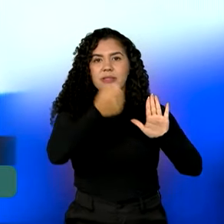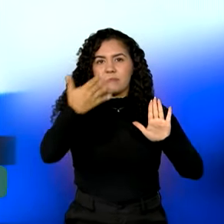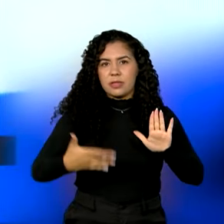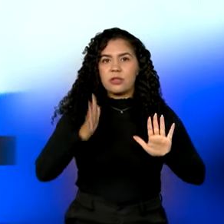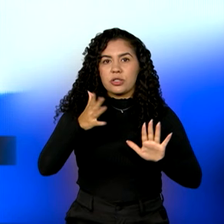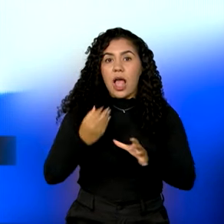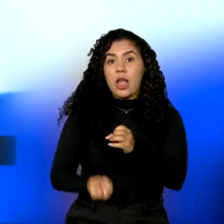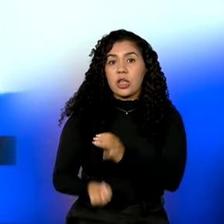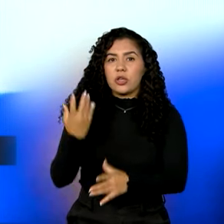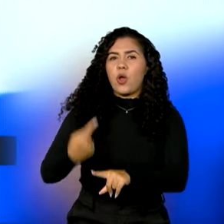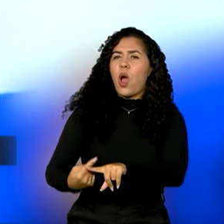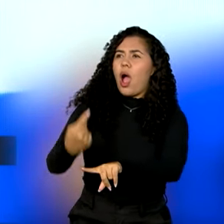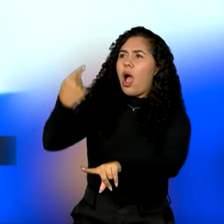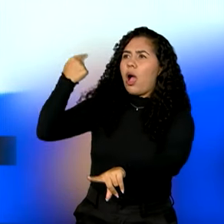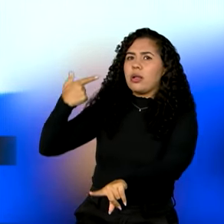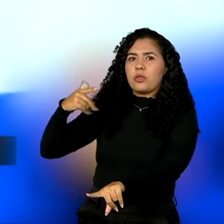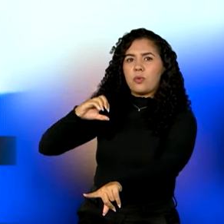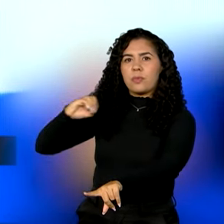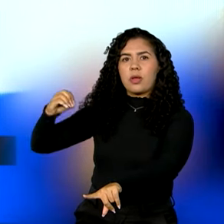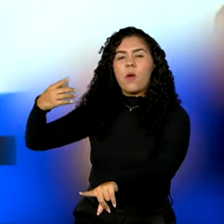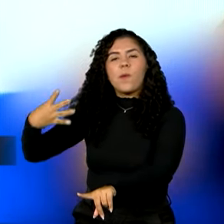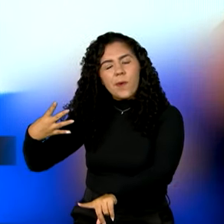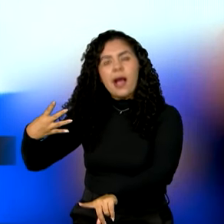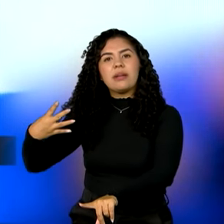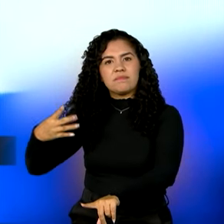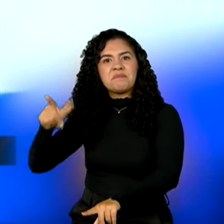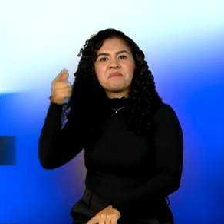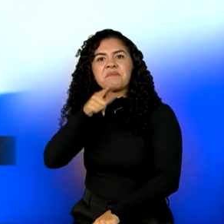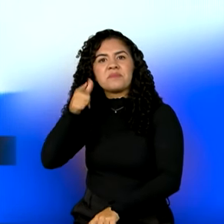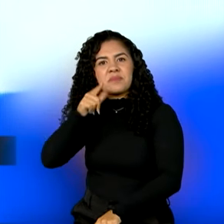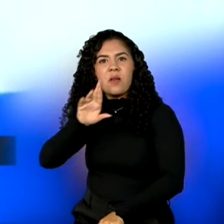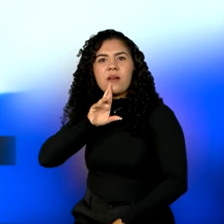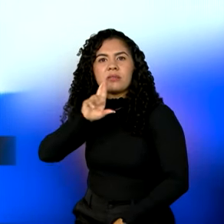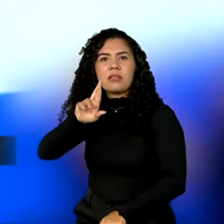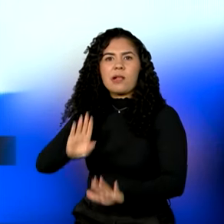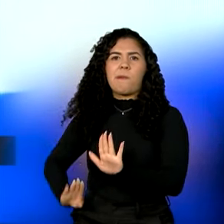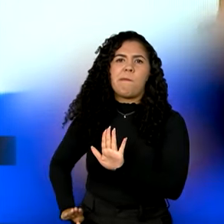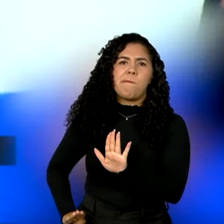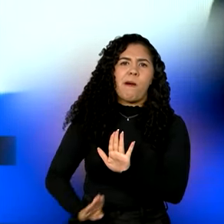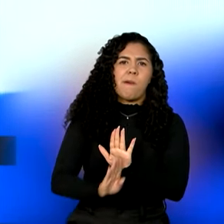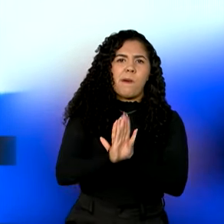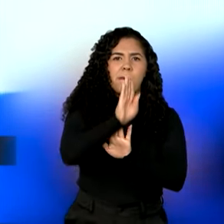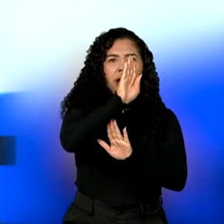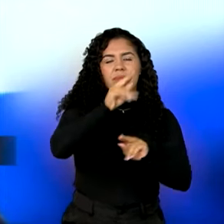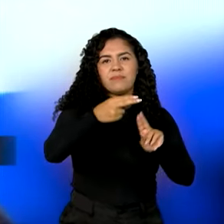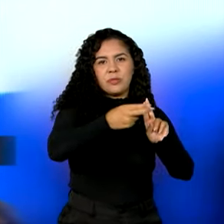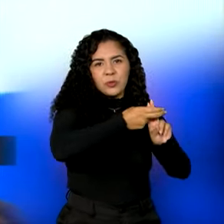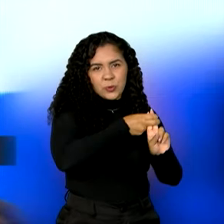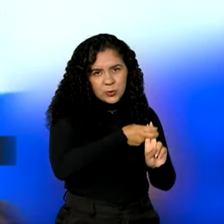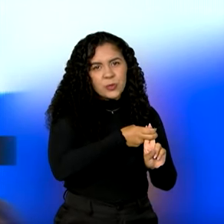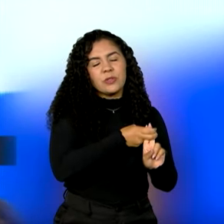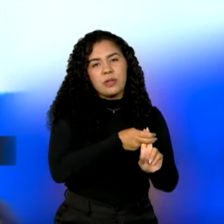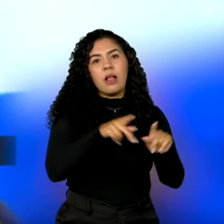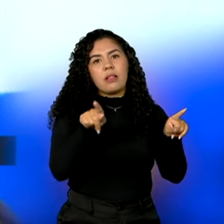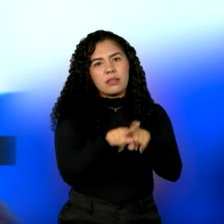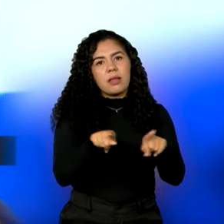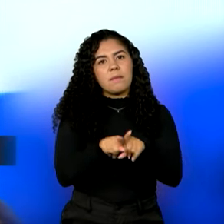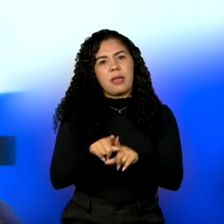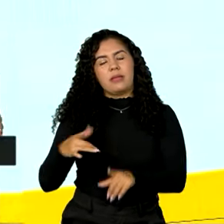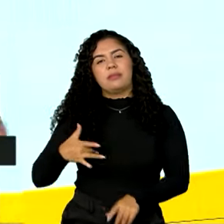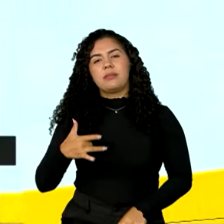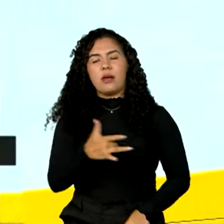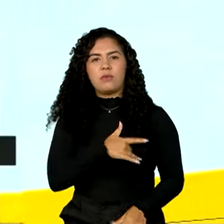2004, representou um grande avanço para o nosso sistema único de saúde e para a saúde da